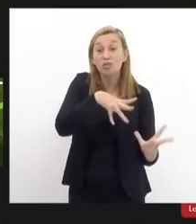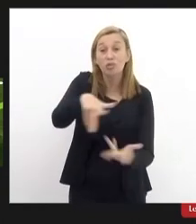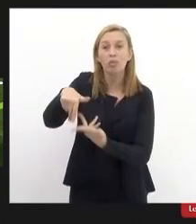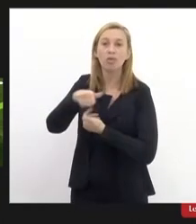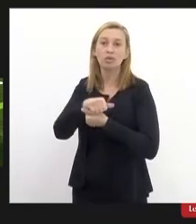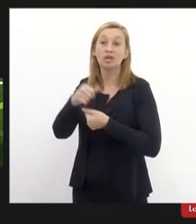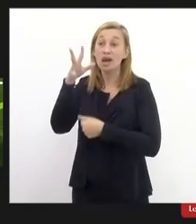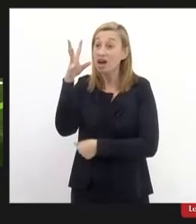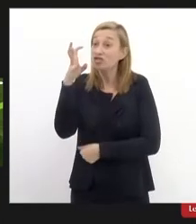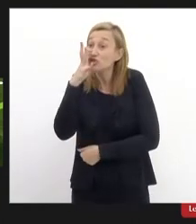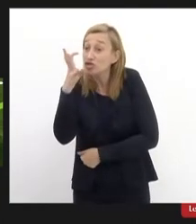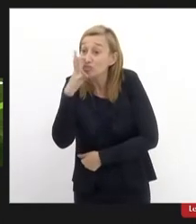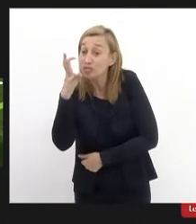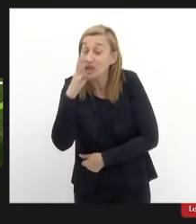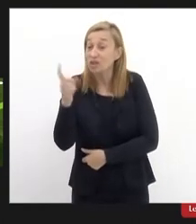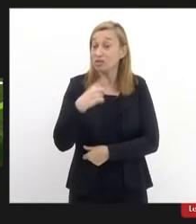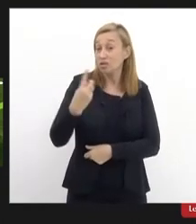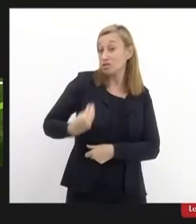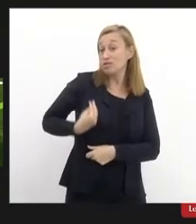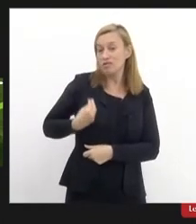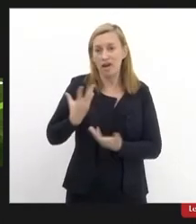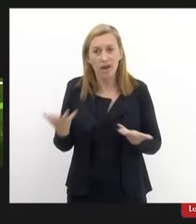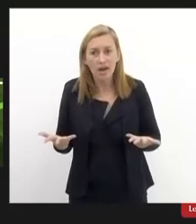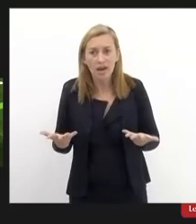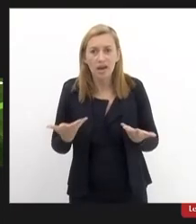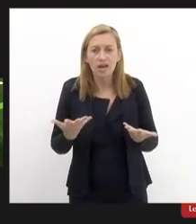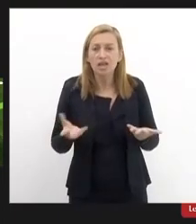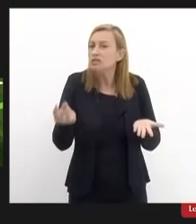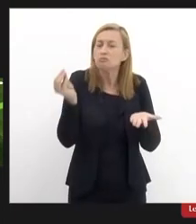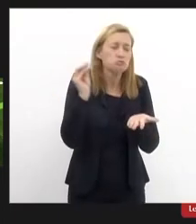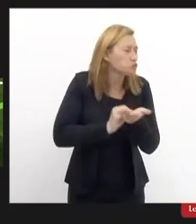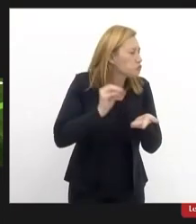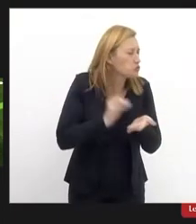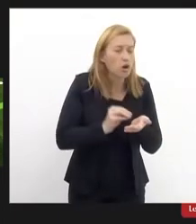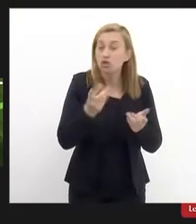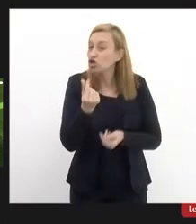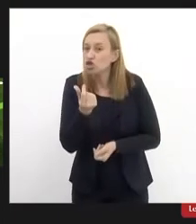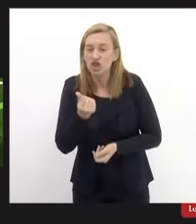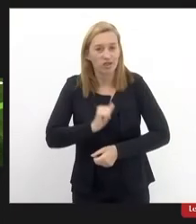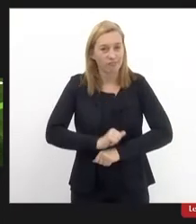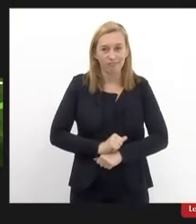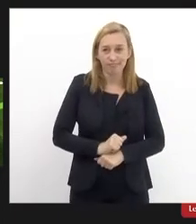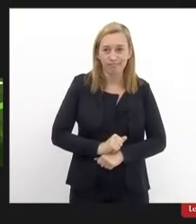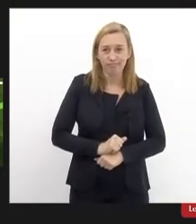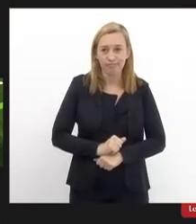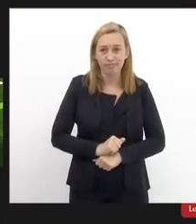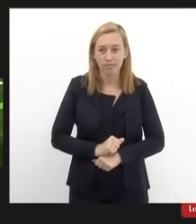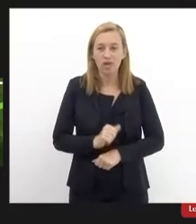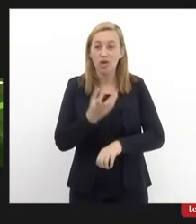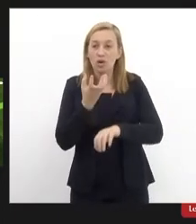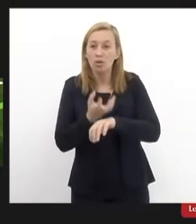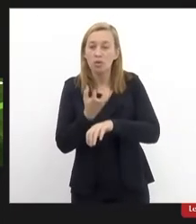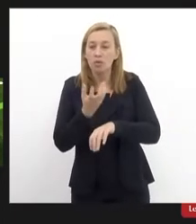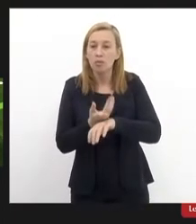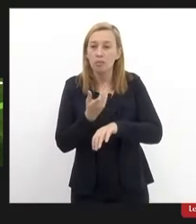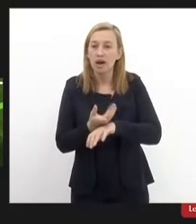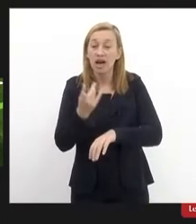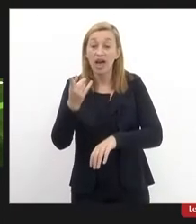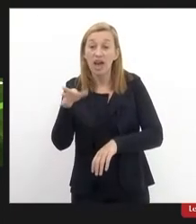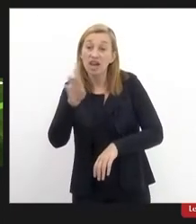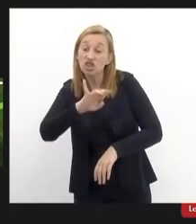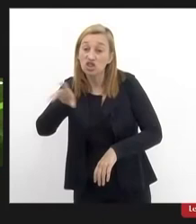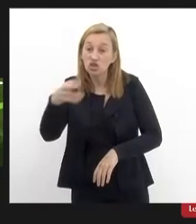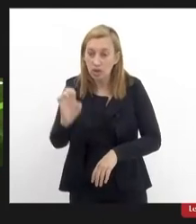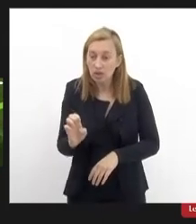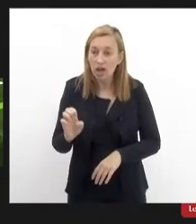admiram o nosso modo de vida não falta dinheiro para o restauro o pacto RJ anunciado pelo